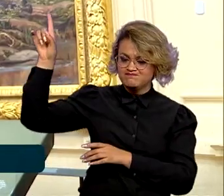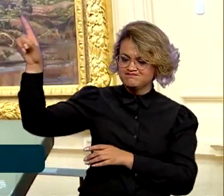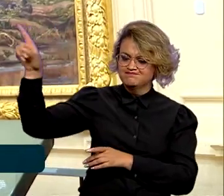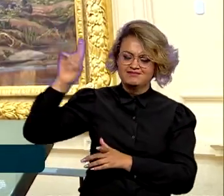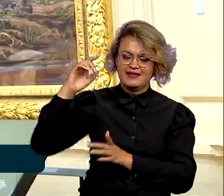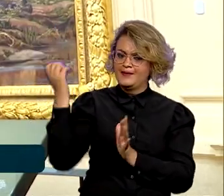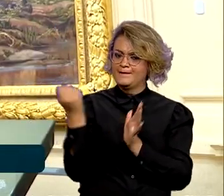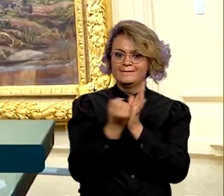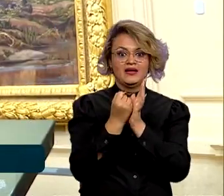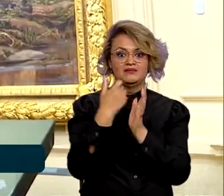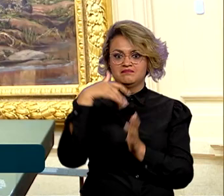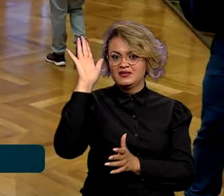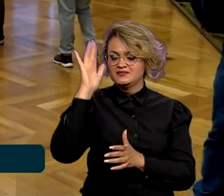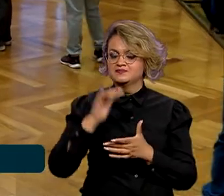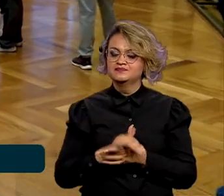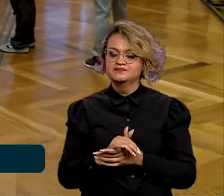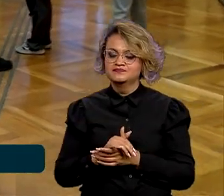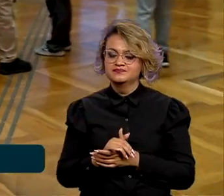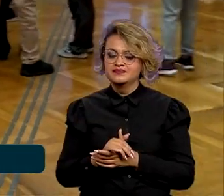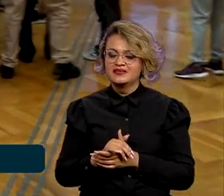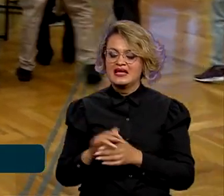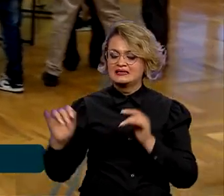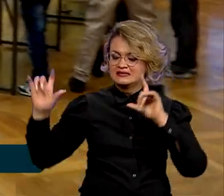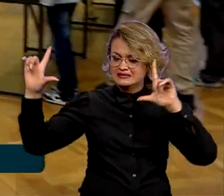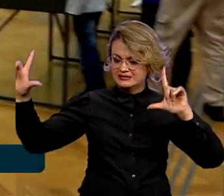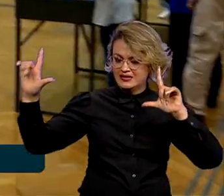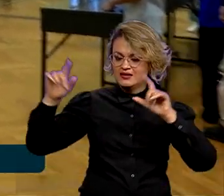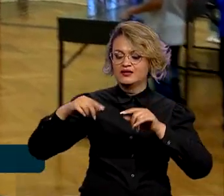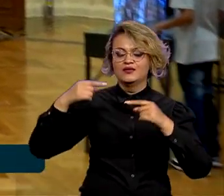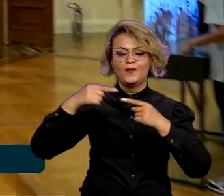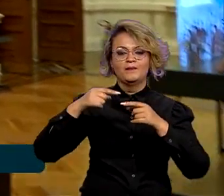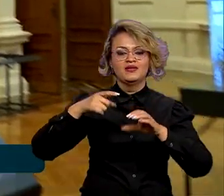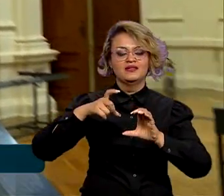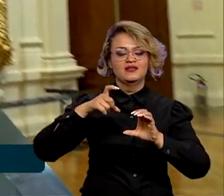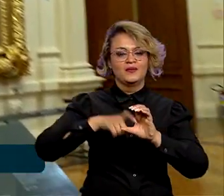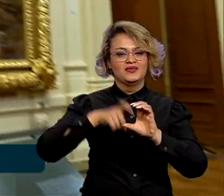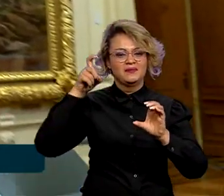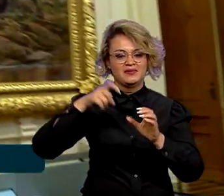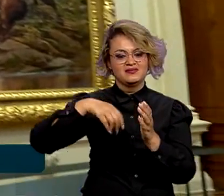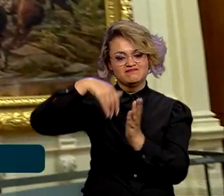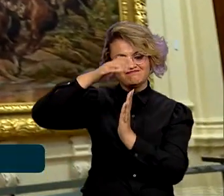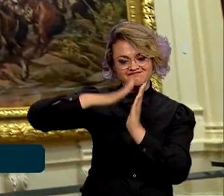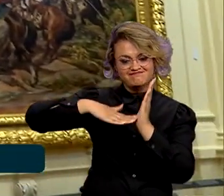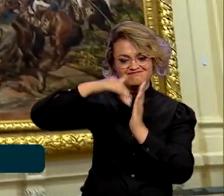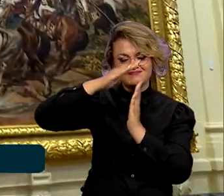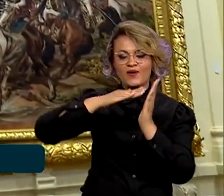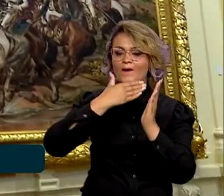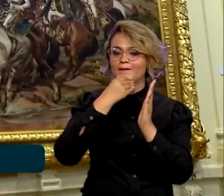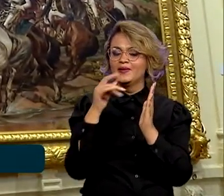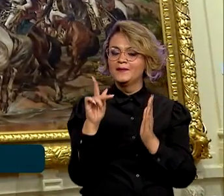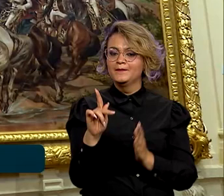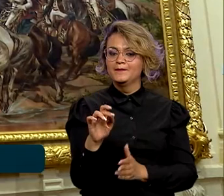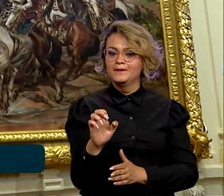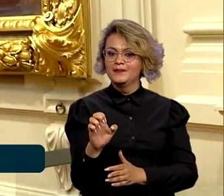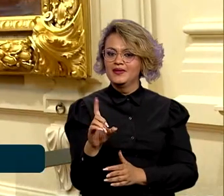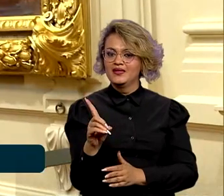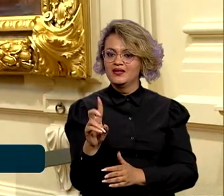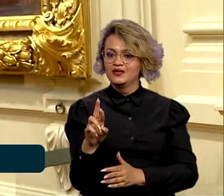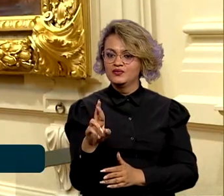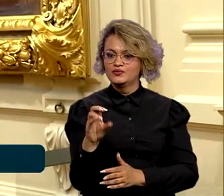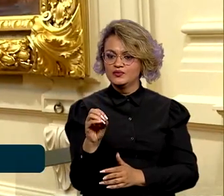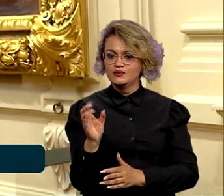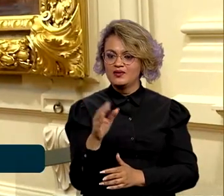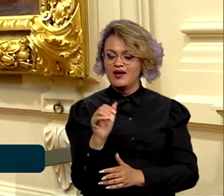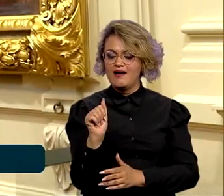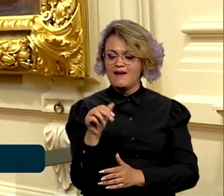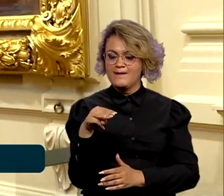emblemática desse período. A tela Independência ou Morte, do pintor paraibano Pedro Américo. Ela